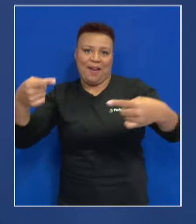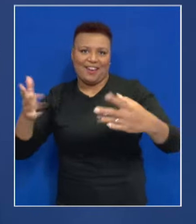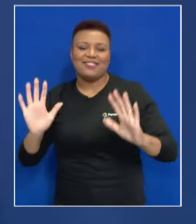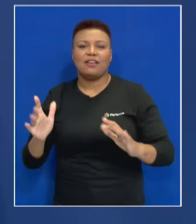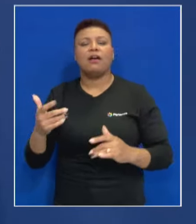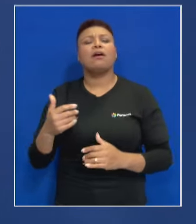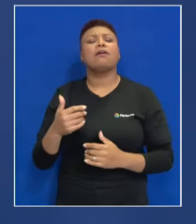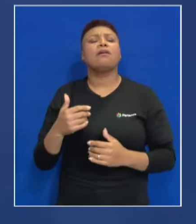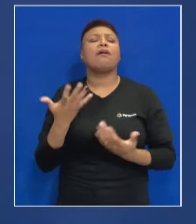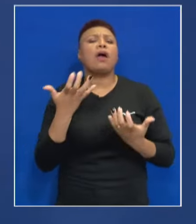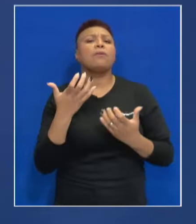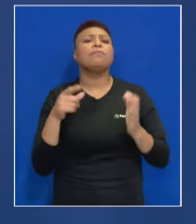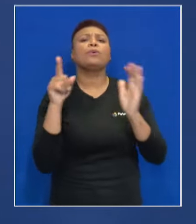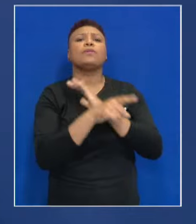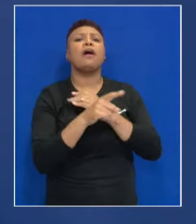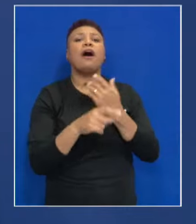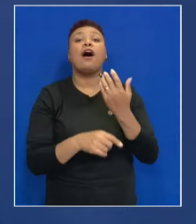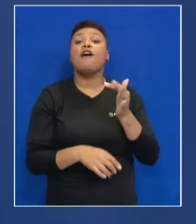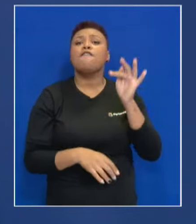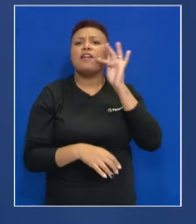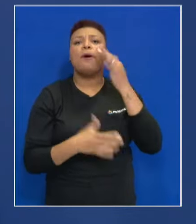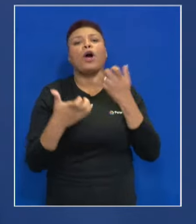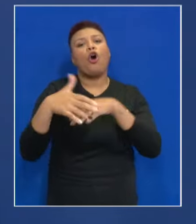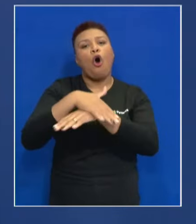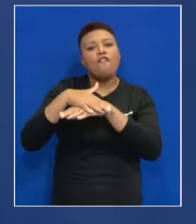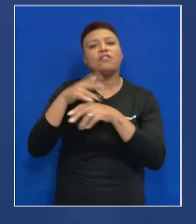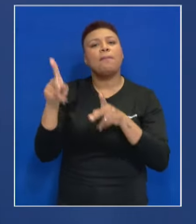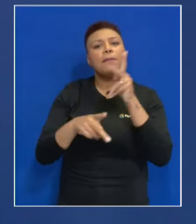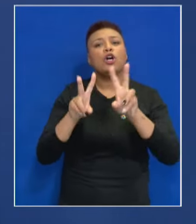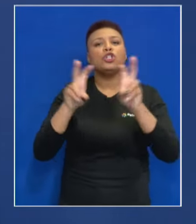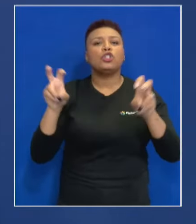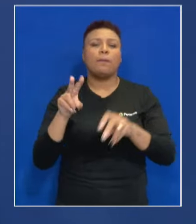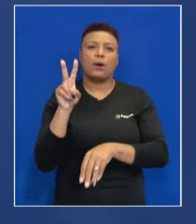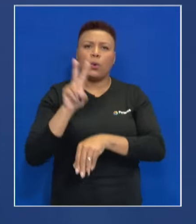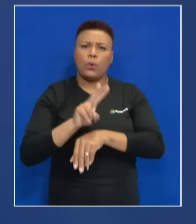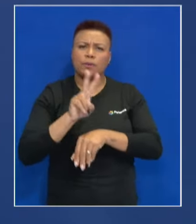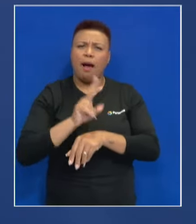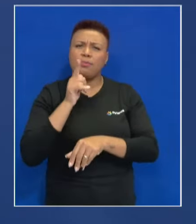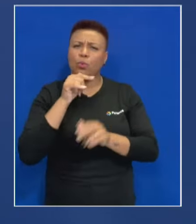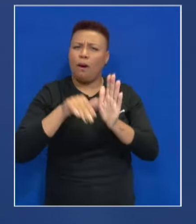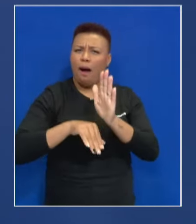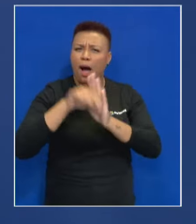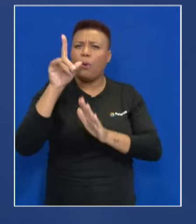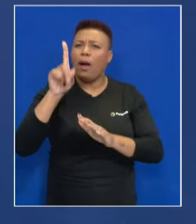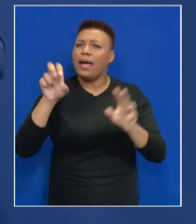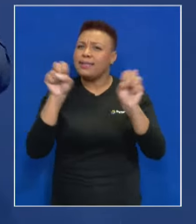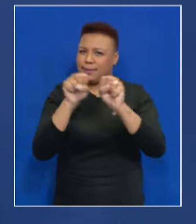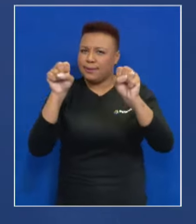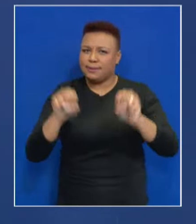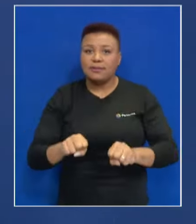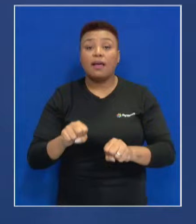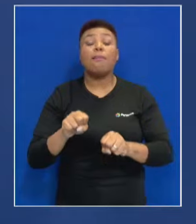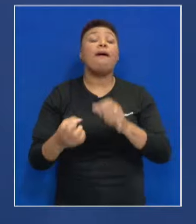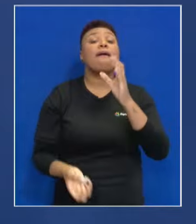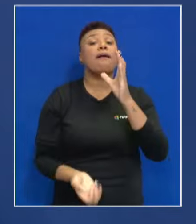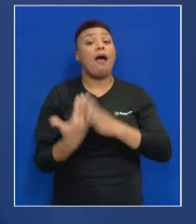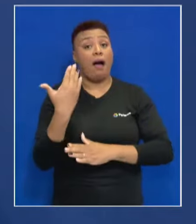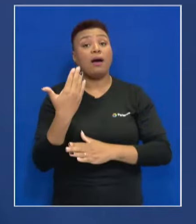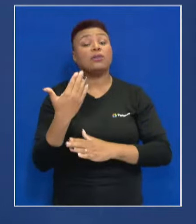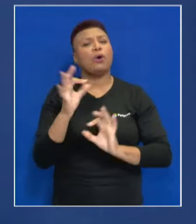Deputado Felipe, eu quero conversar um pouco com a população sobre proteção de cheias. É um sistema que foi feito,